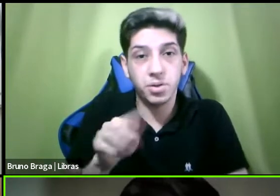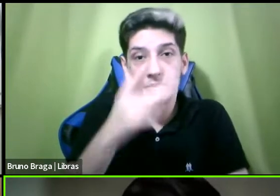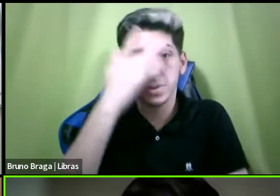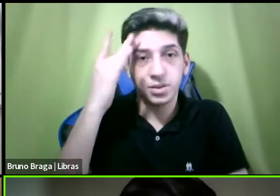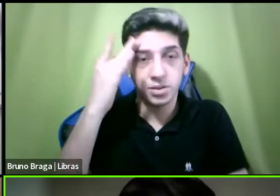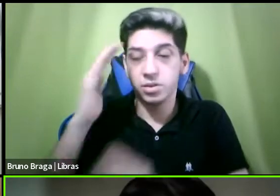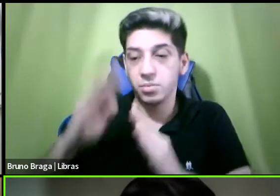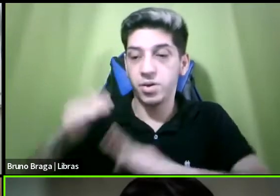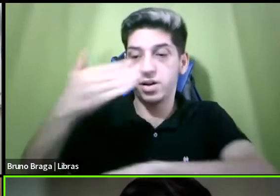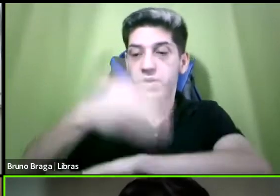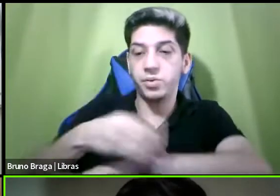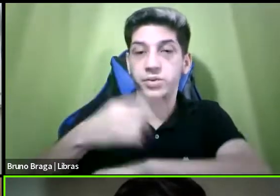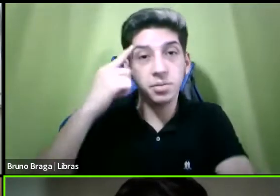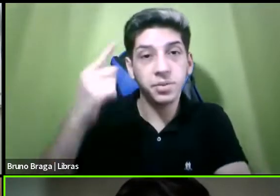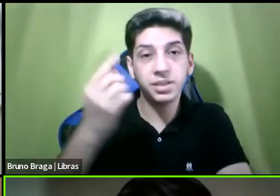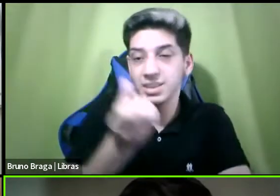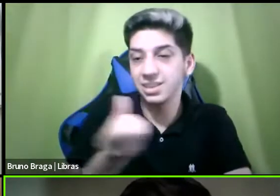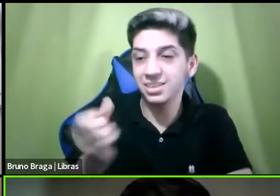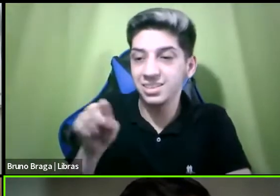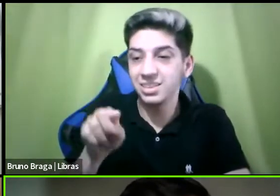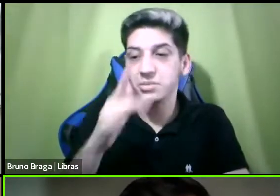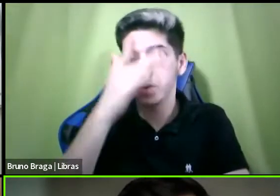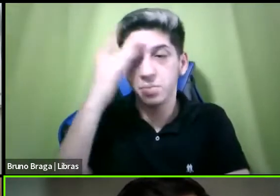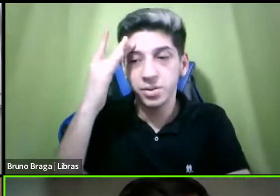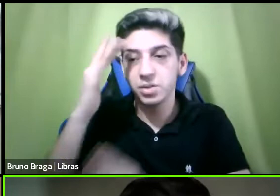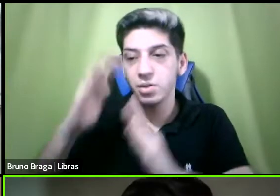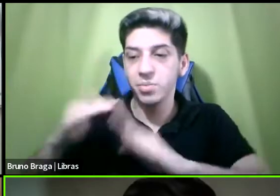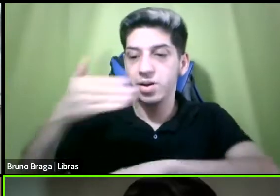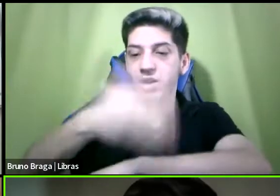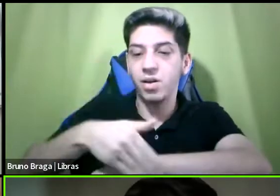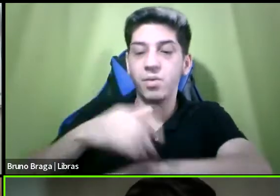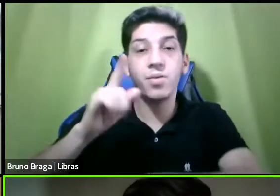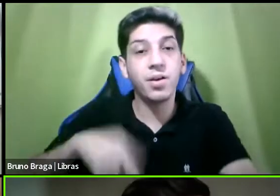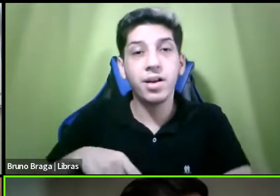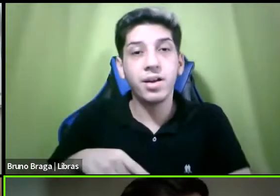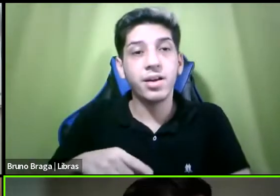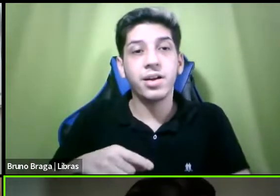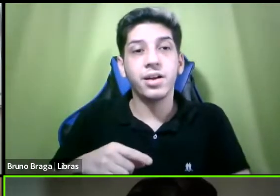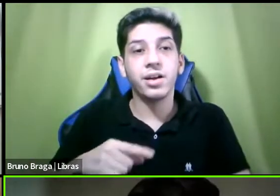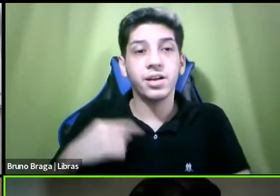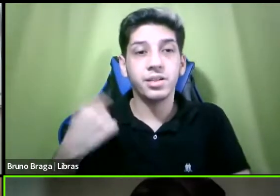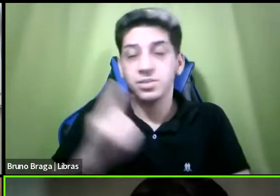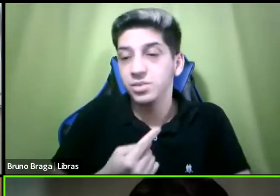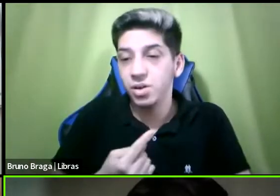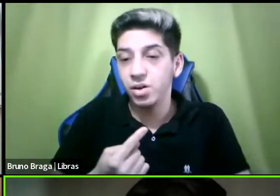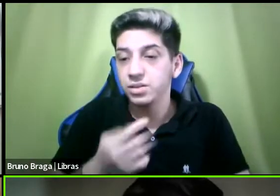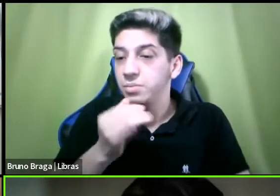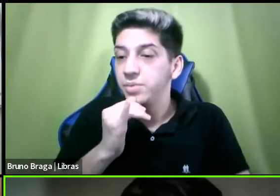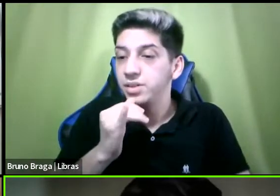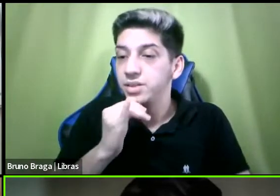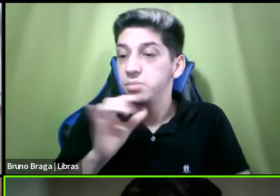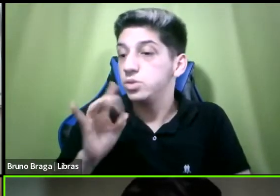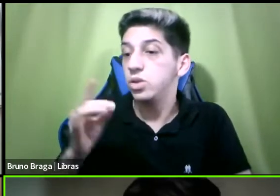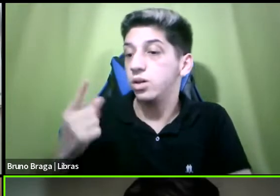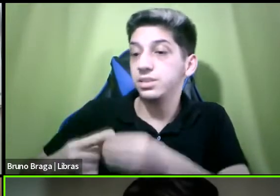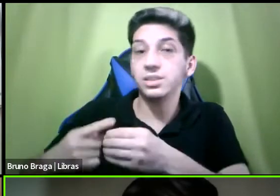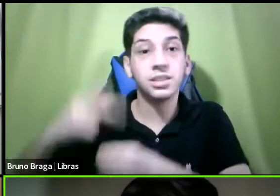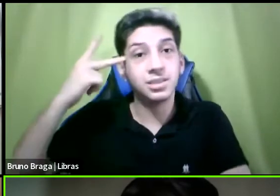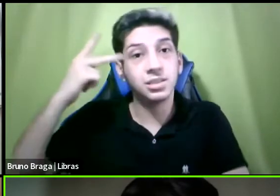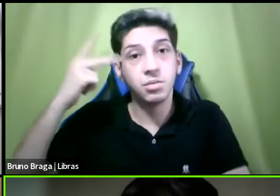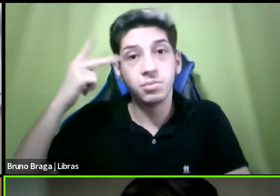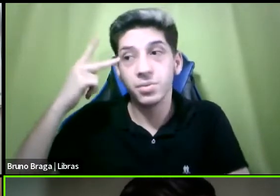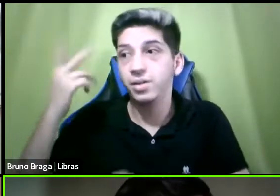bem 66 mil pessoas em situação de rua é algo que talvez nós nós tenhamos somente na cidade de São Paulo